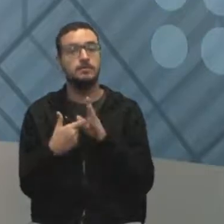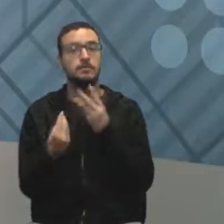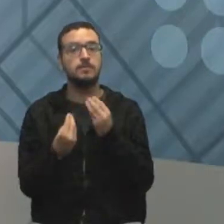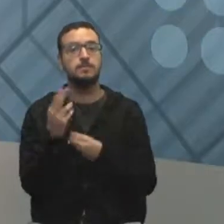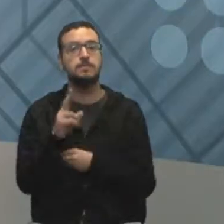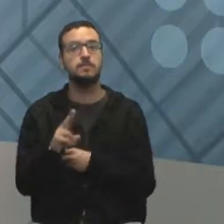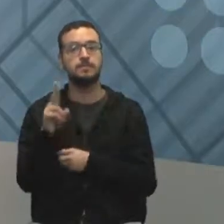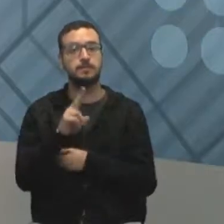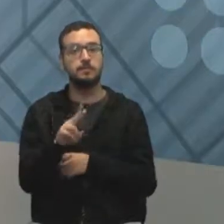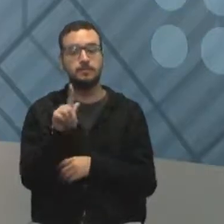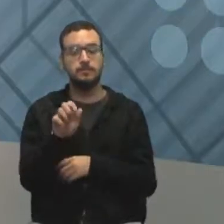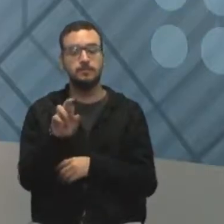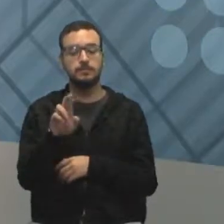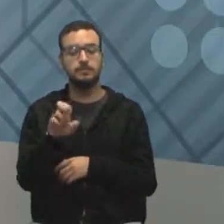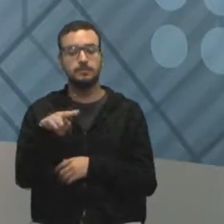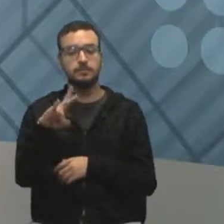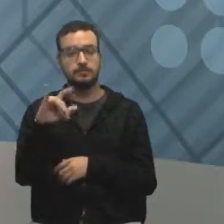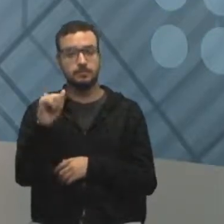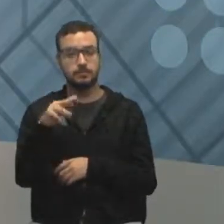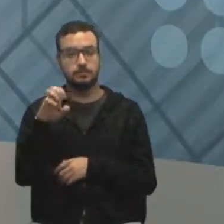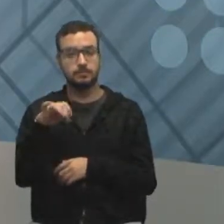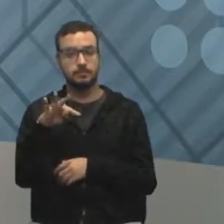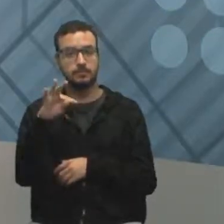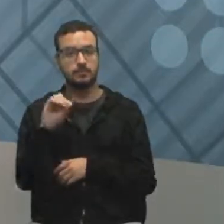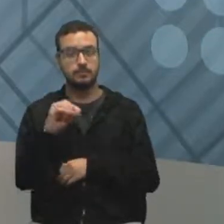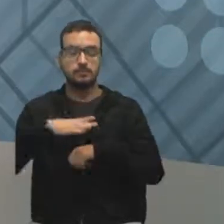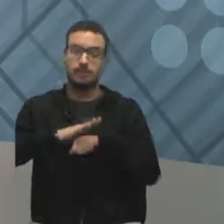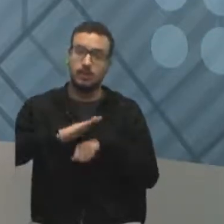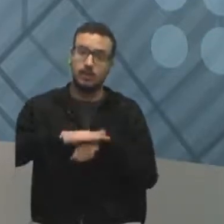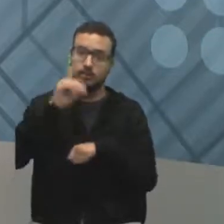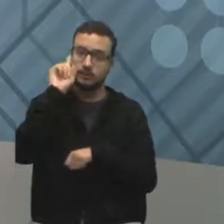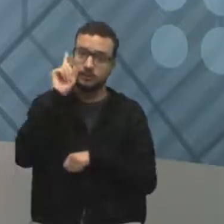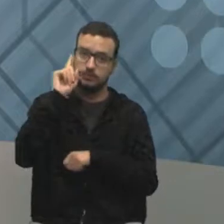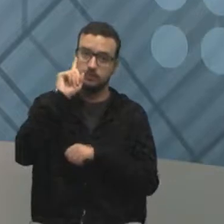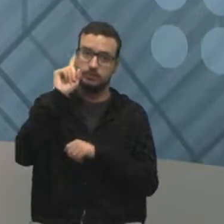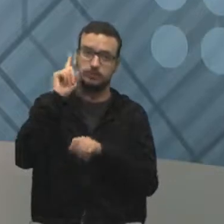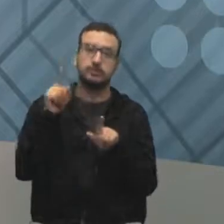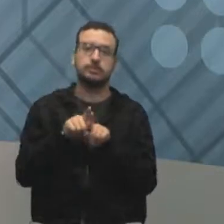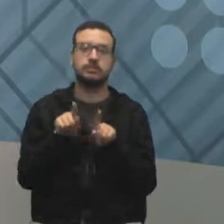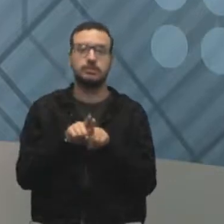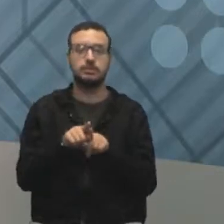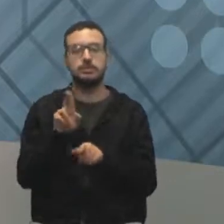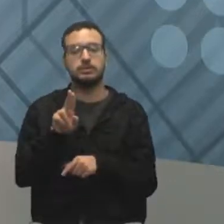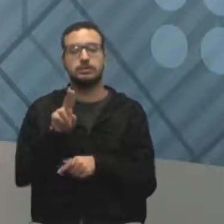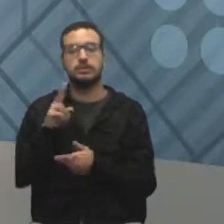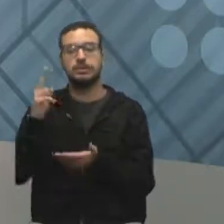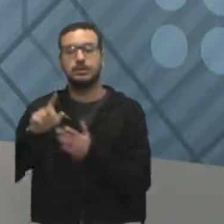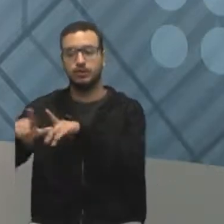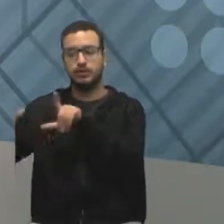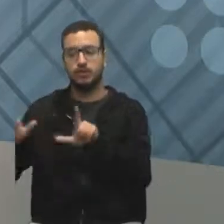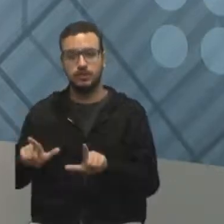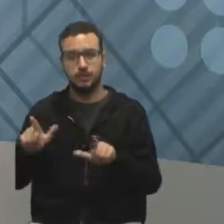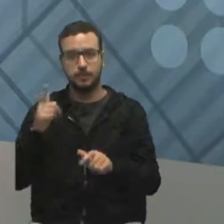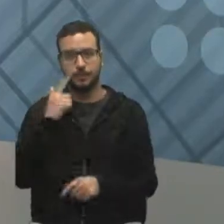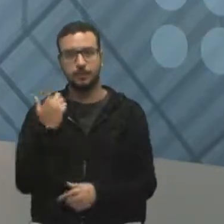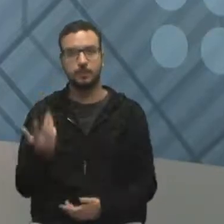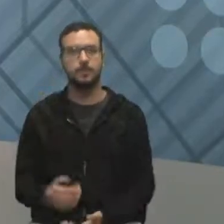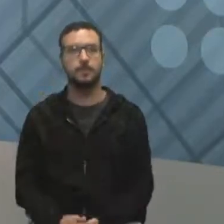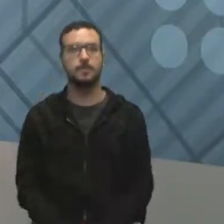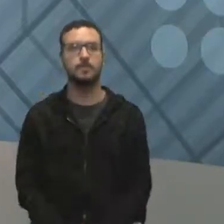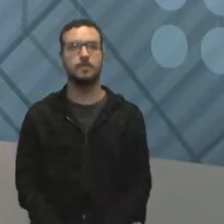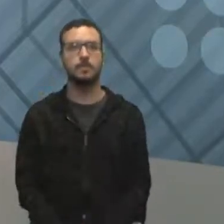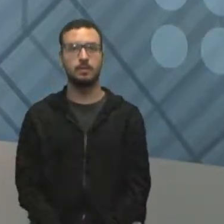gerenciamento de projetos na prática do dia a dia e também para a certificação. Então, a gente vai ver agora a nossa reportagem. Vamos lá!